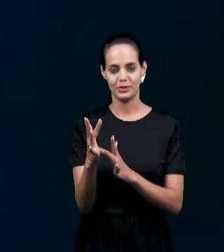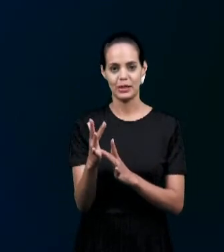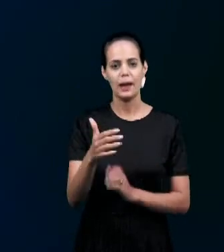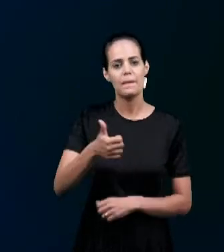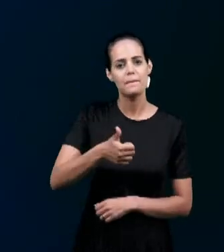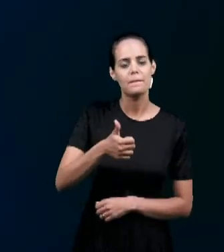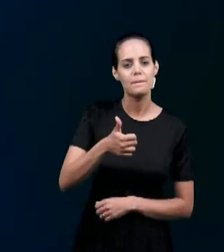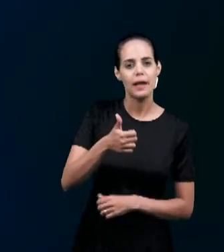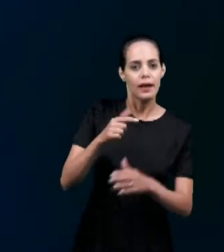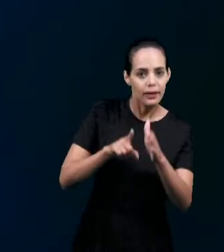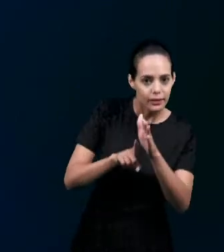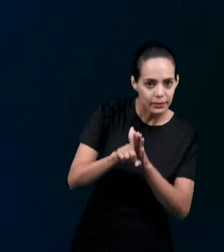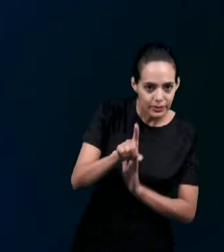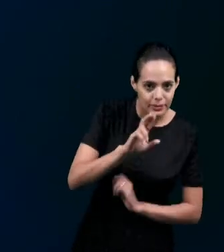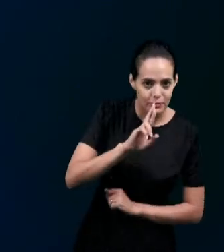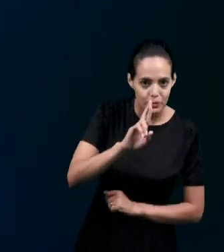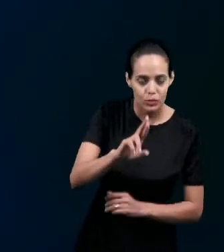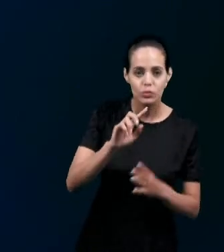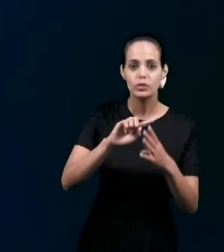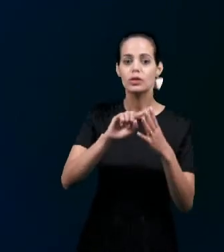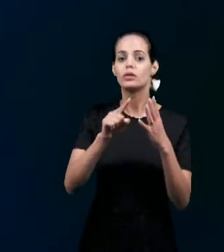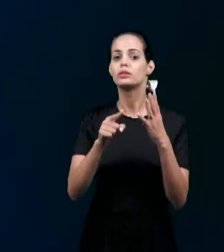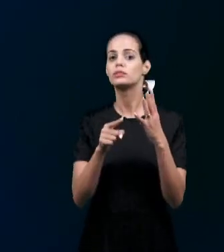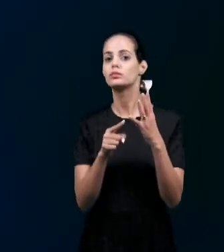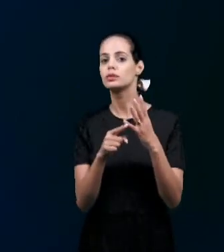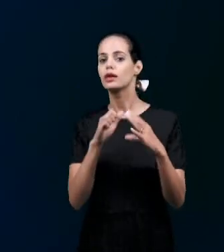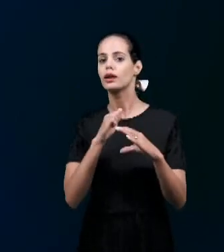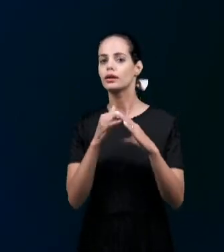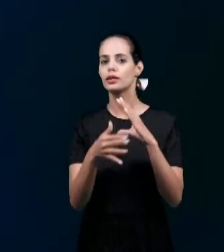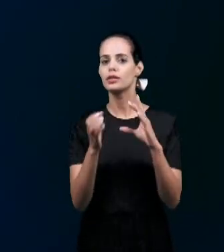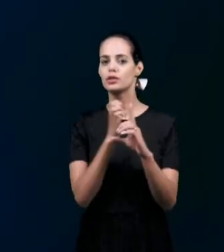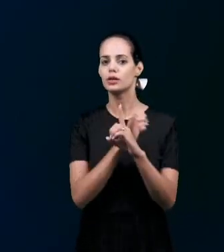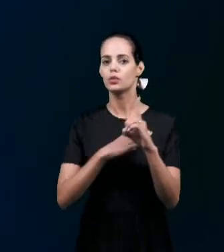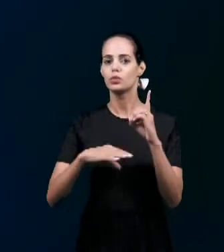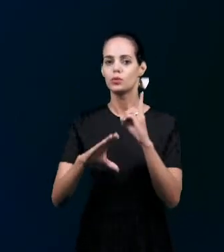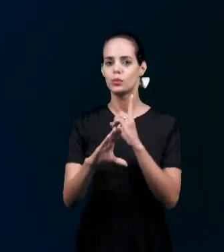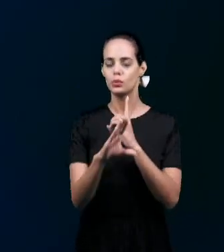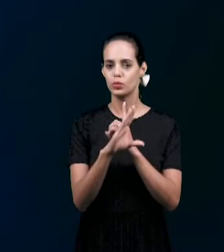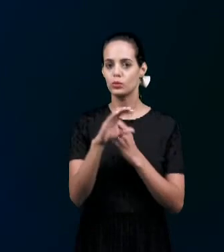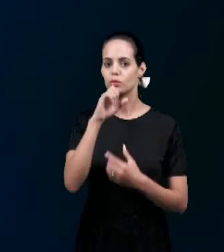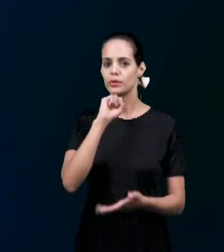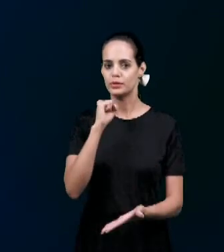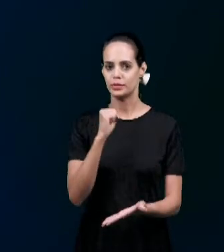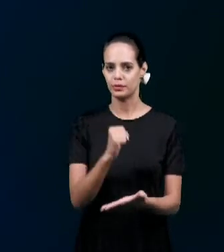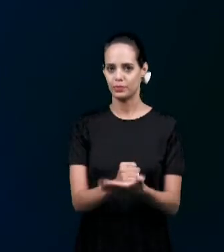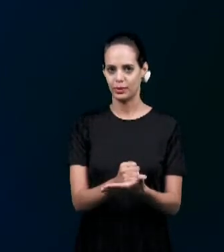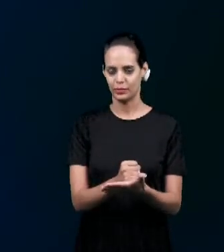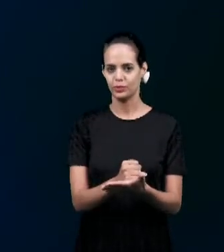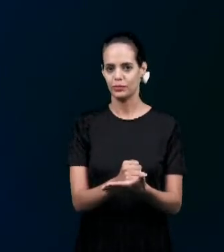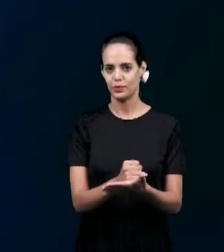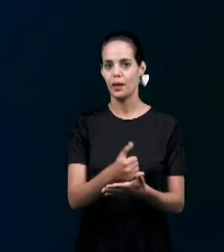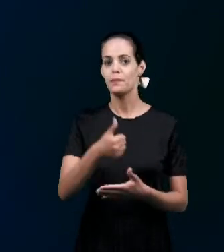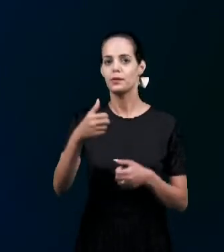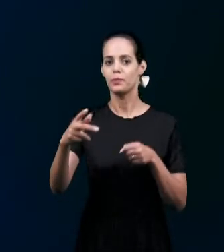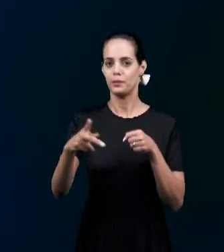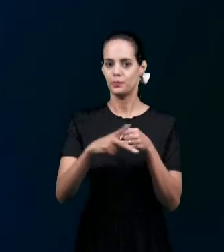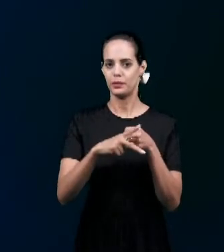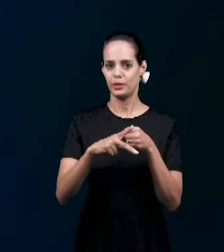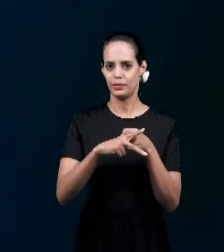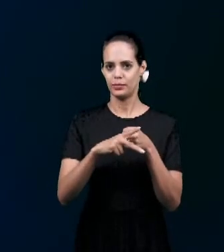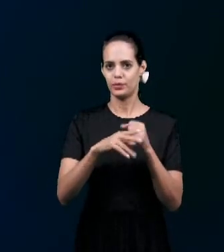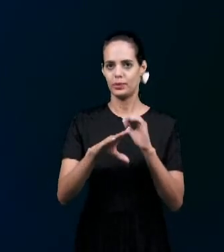Com os quatro elementos Do culto Do Antigo Testamento Através da primeira Carta de Pedro Capítulo 2 Verso 5